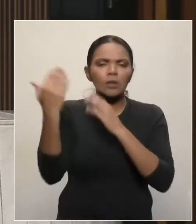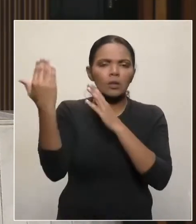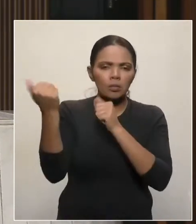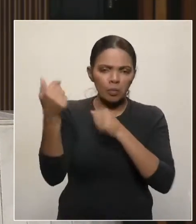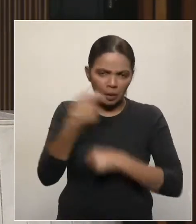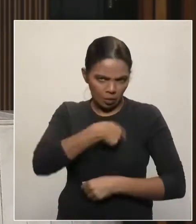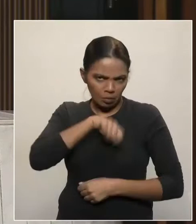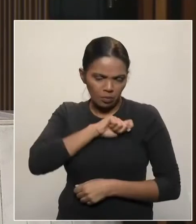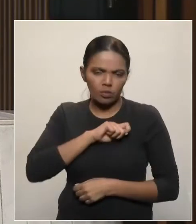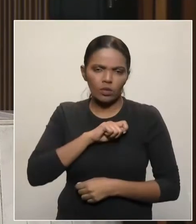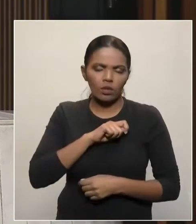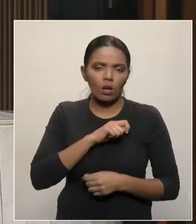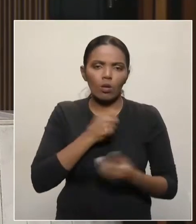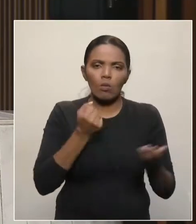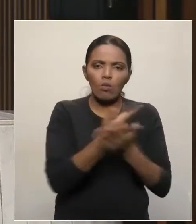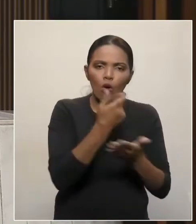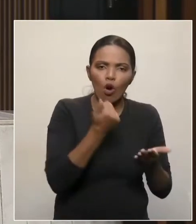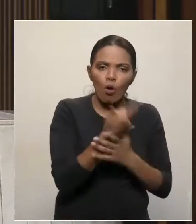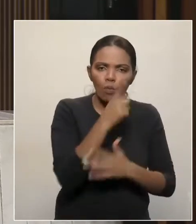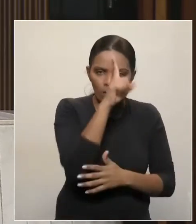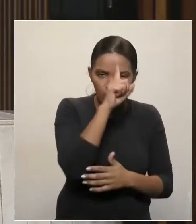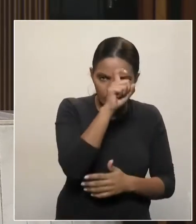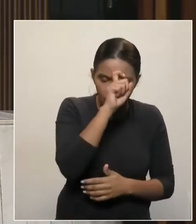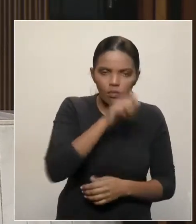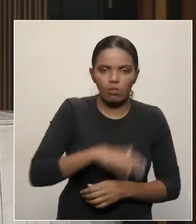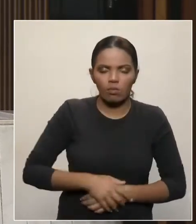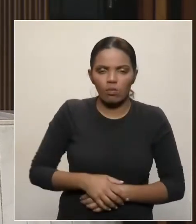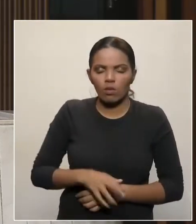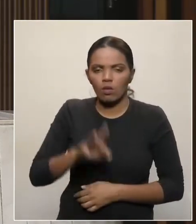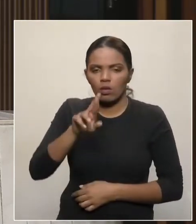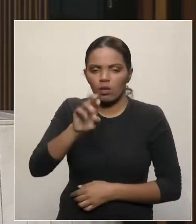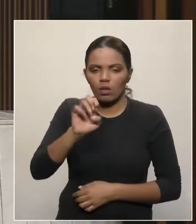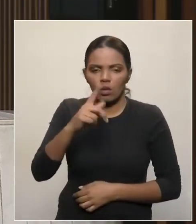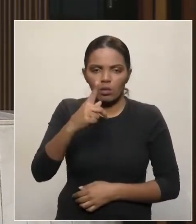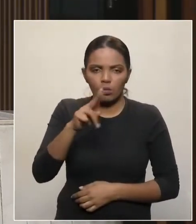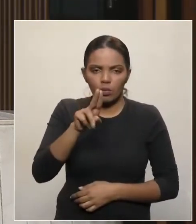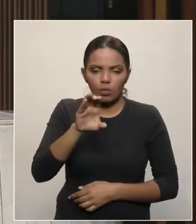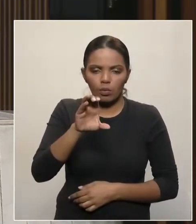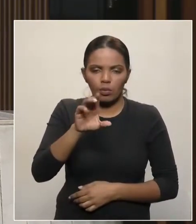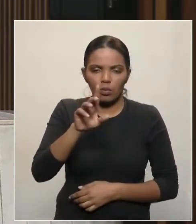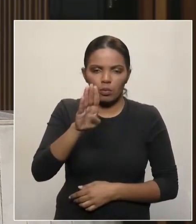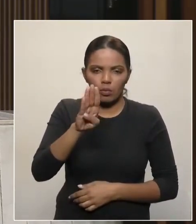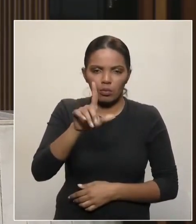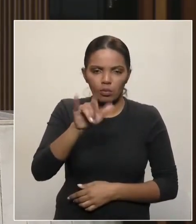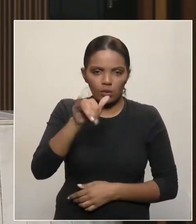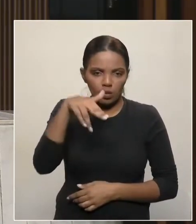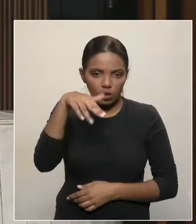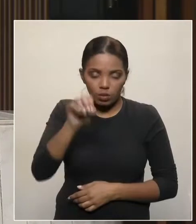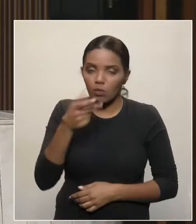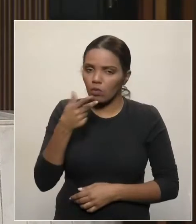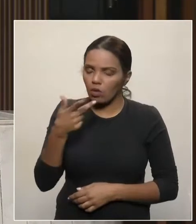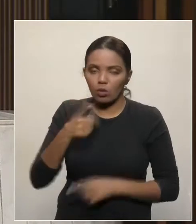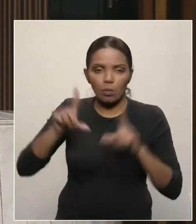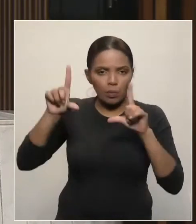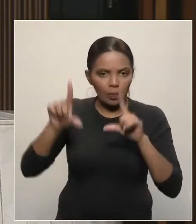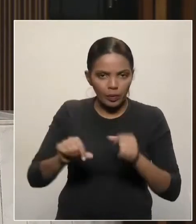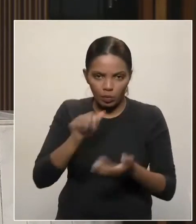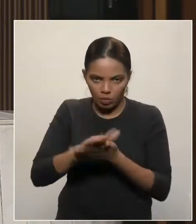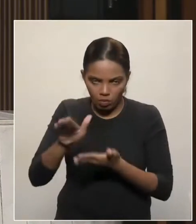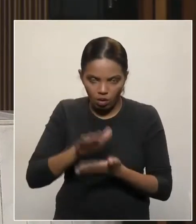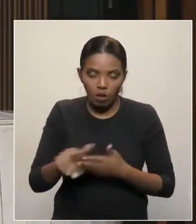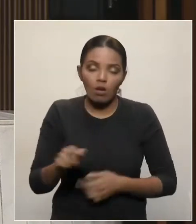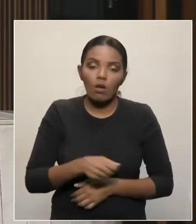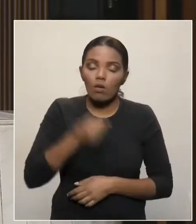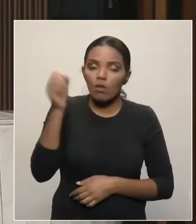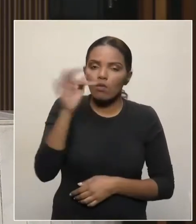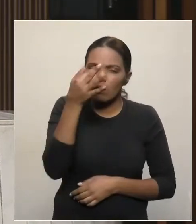está estatizando hospitais. Republicanos falam em programa de renda mínima nos Estados Unidos. França libera empresas de pagamento de água